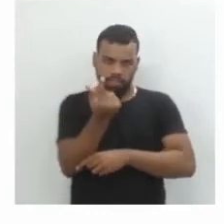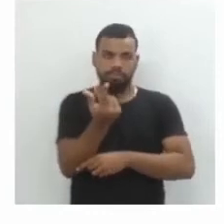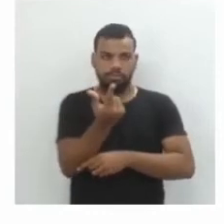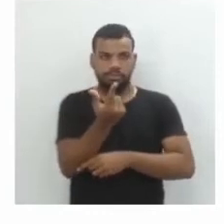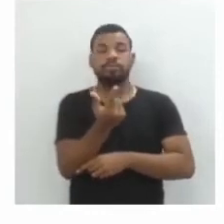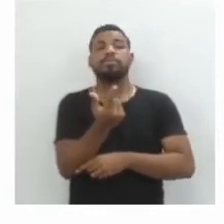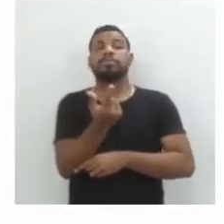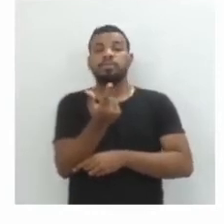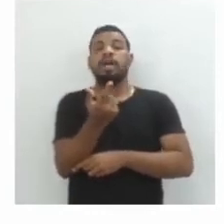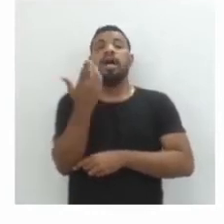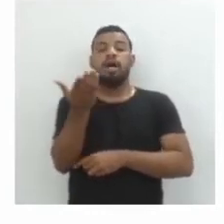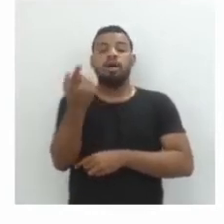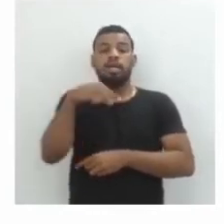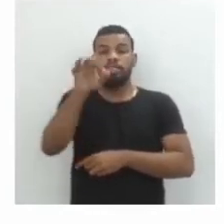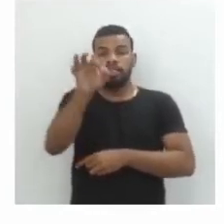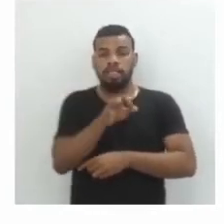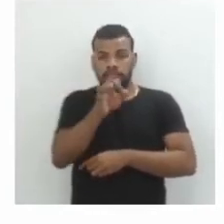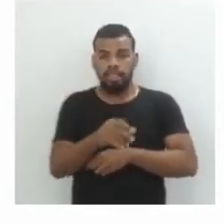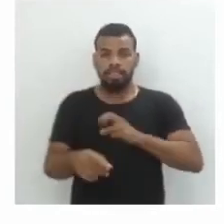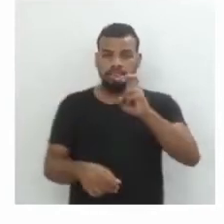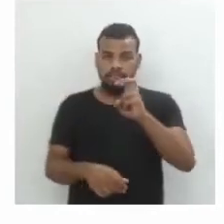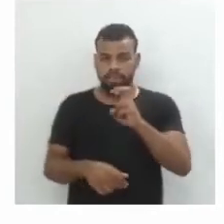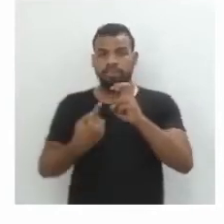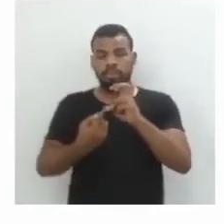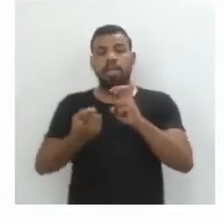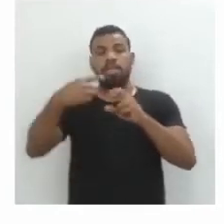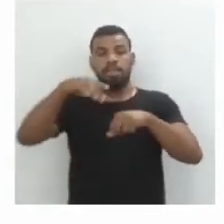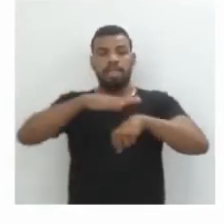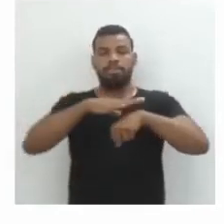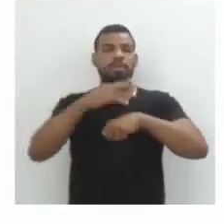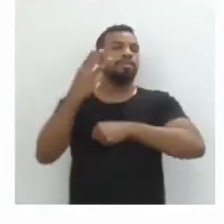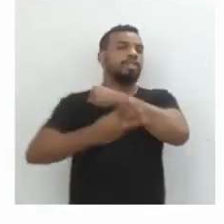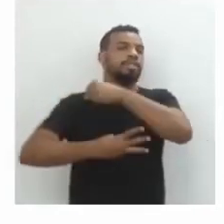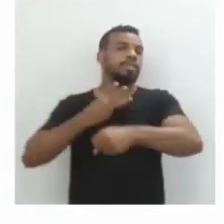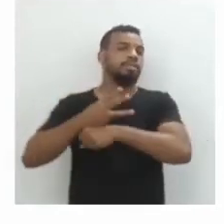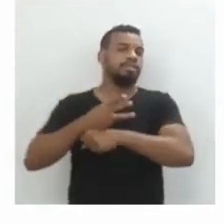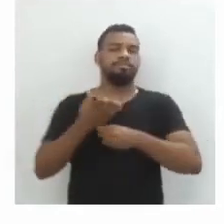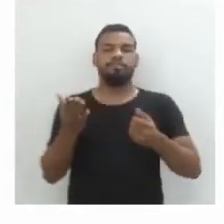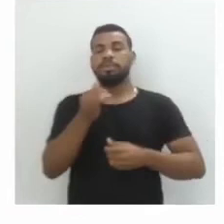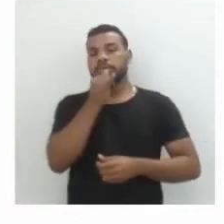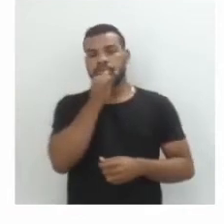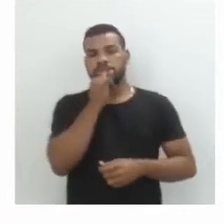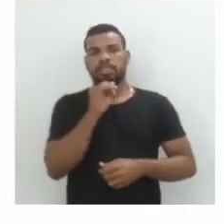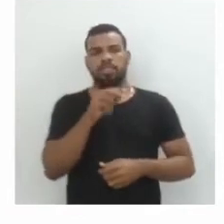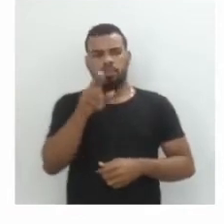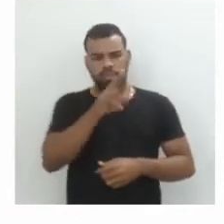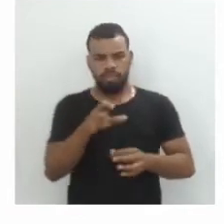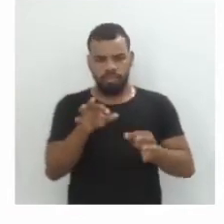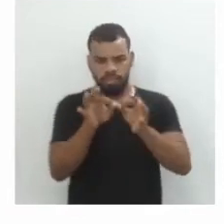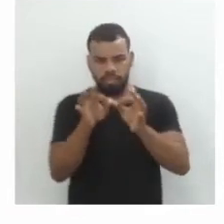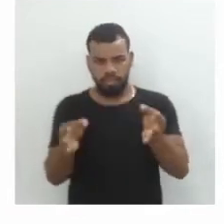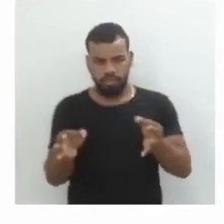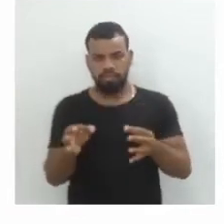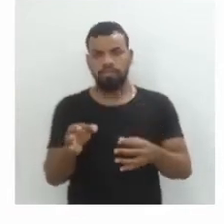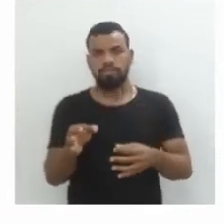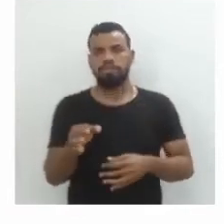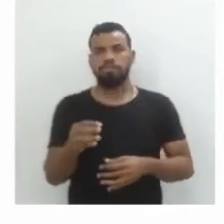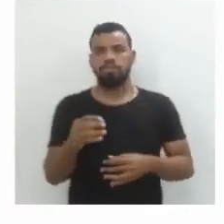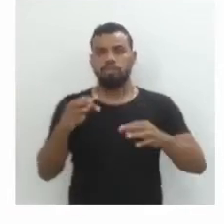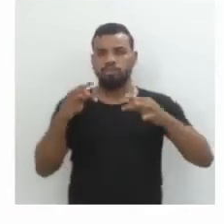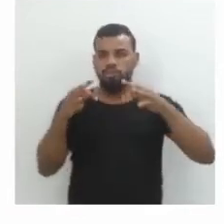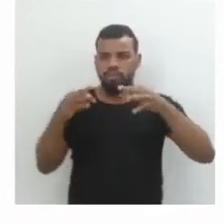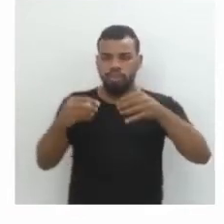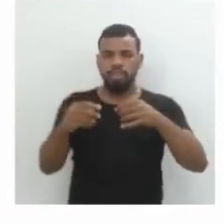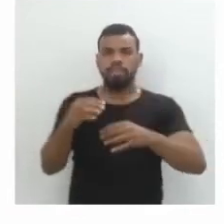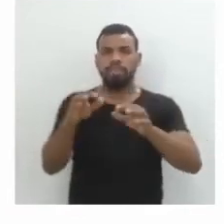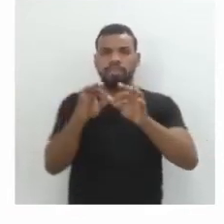a 0,05 e o tempo que foram 3 anos. Então se a gente utilizar a juros simples, a forma geral dos